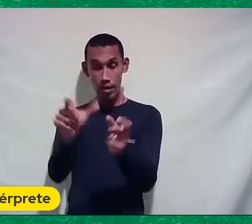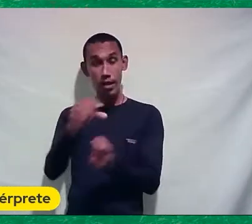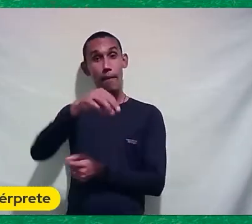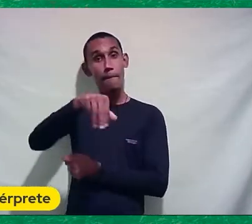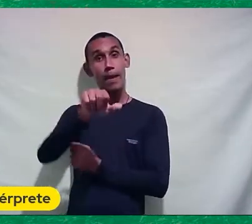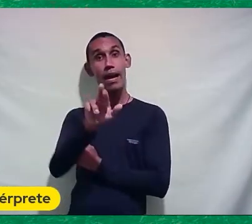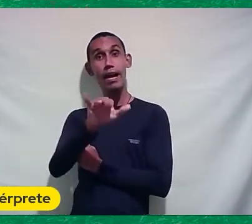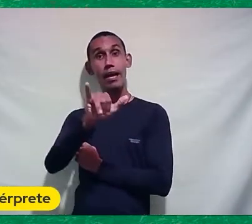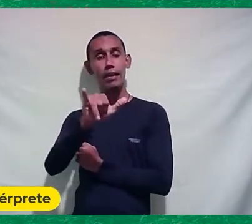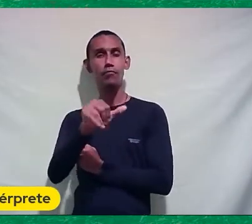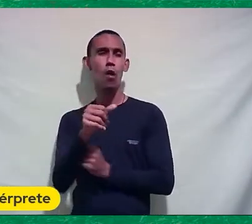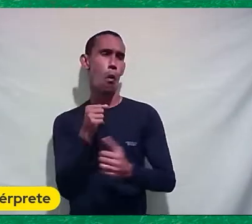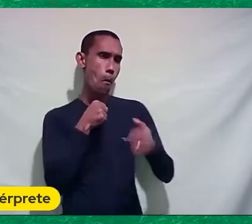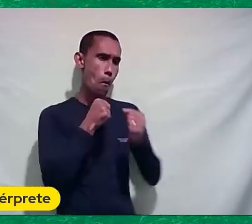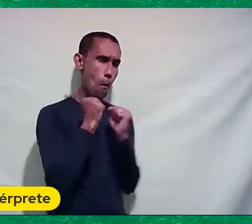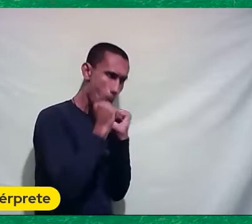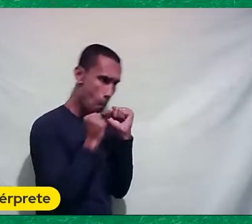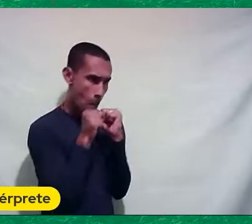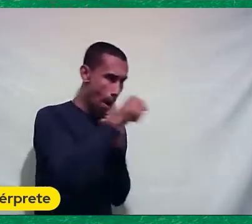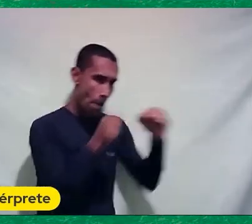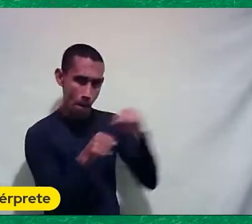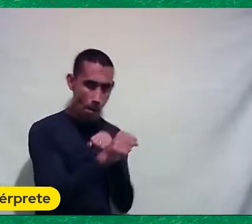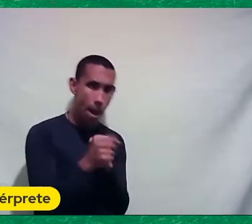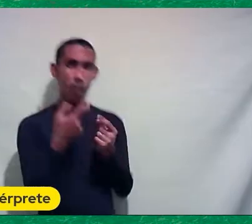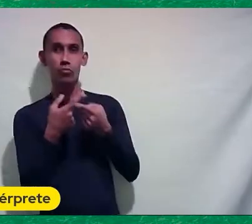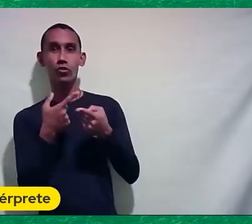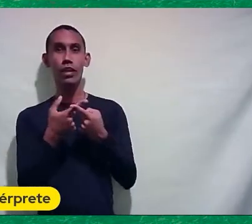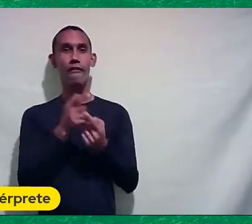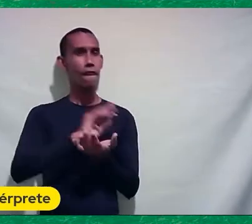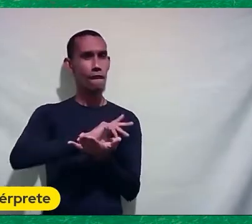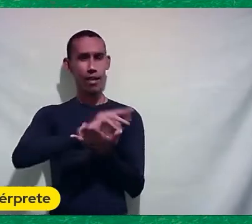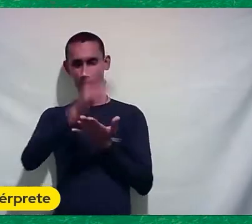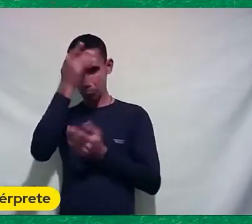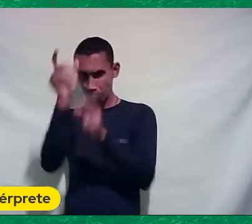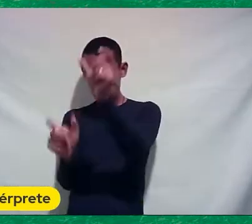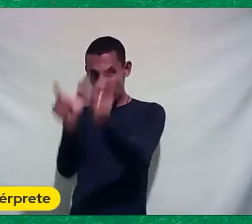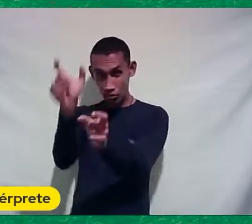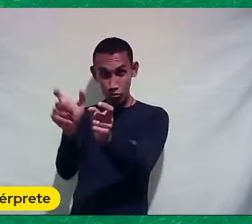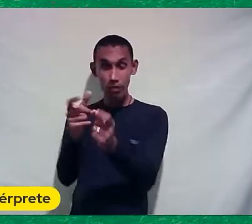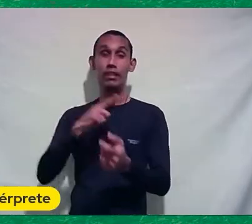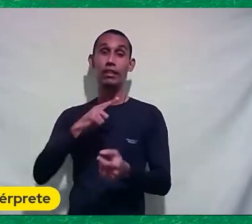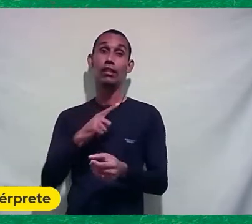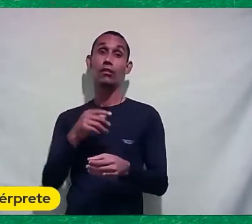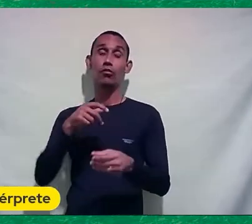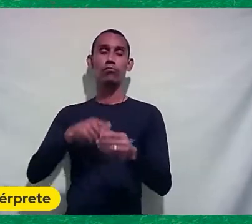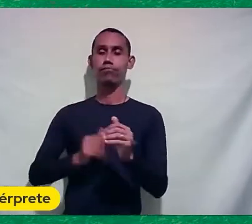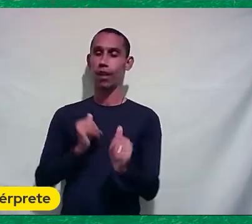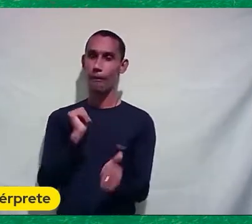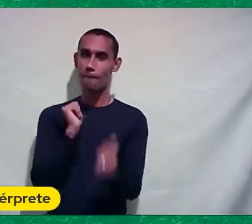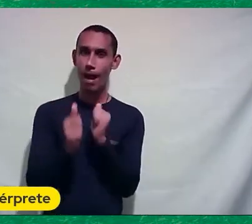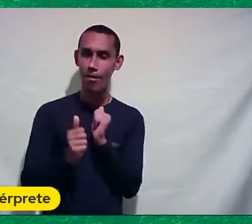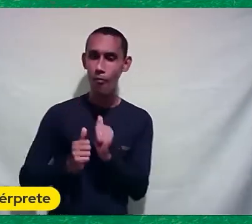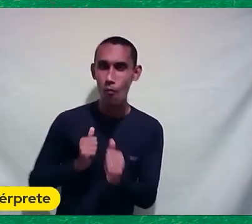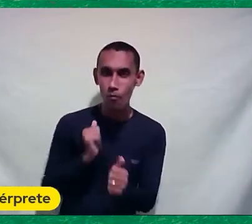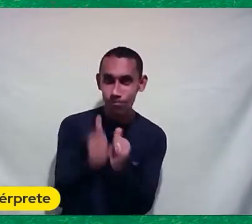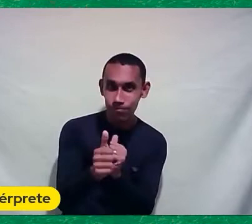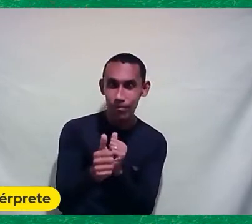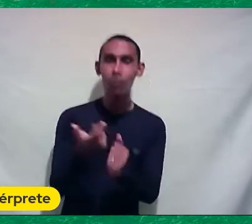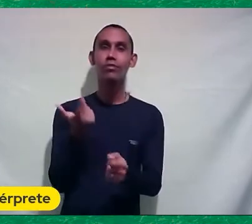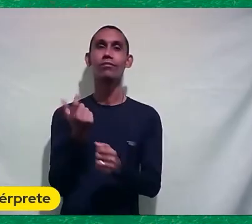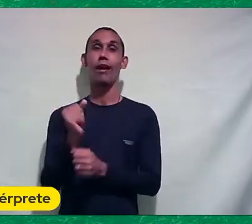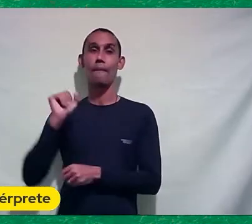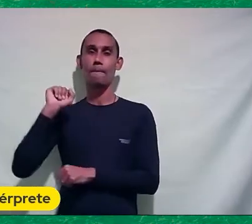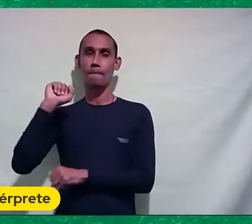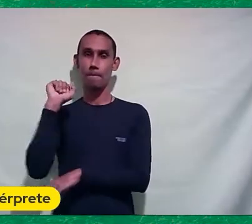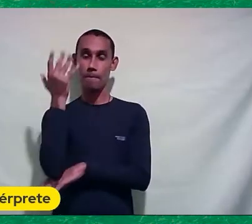Tinha o boxeador Éder Jofre Tinha o Ademar Ferreira da Silva O atleta Então é um filme Que ganhou um prêmio Num